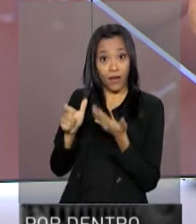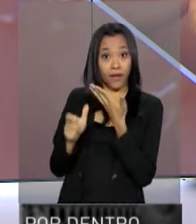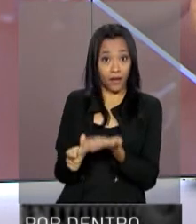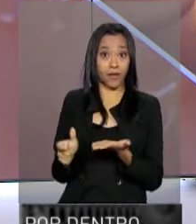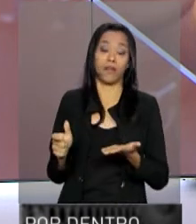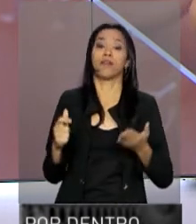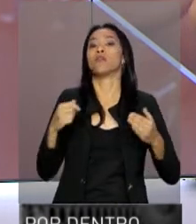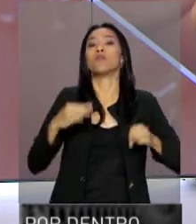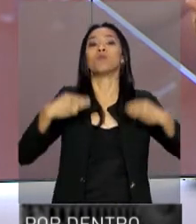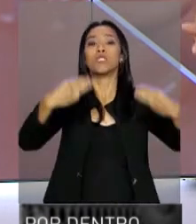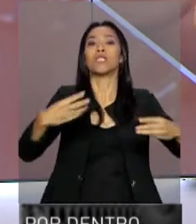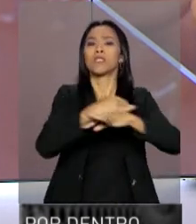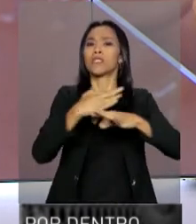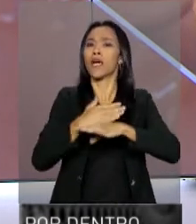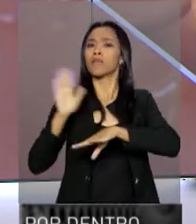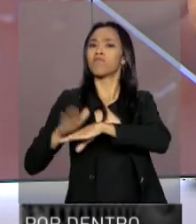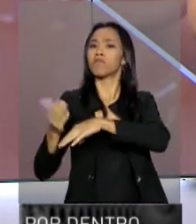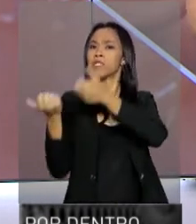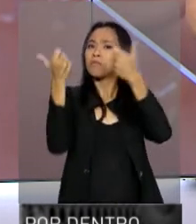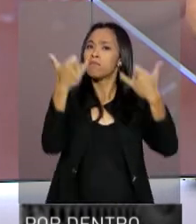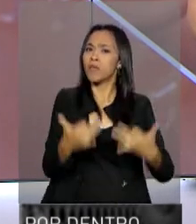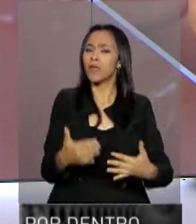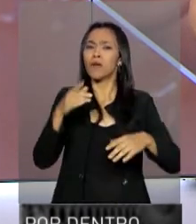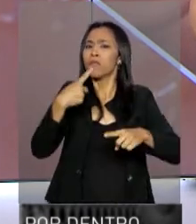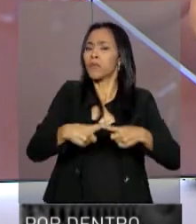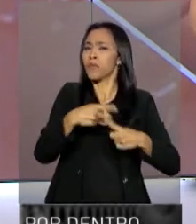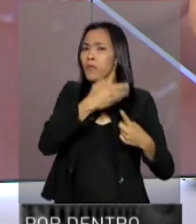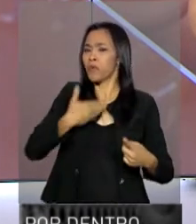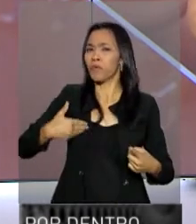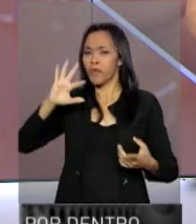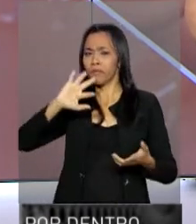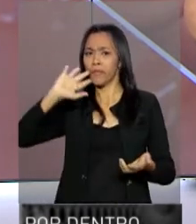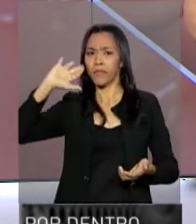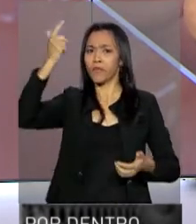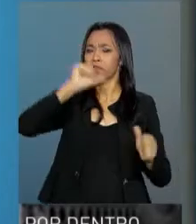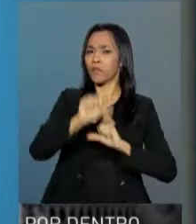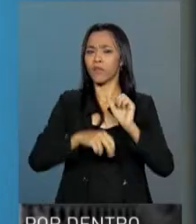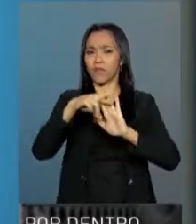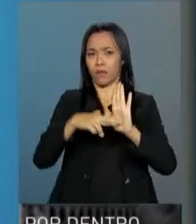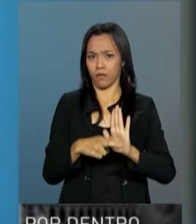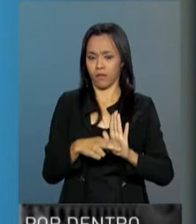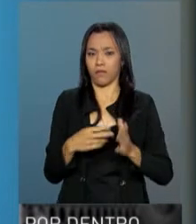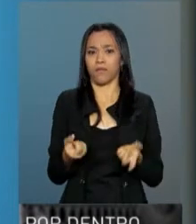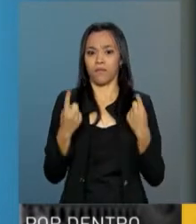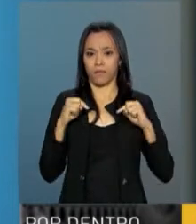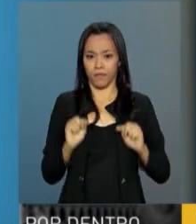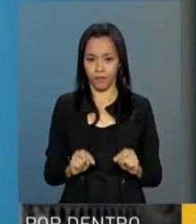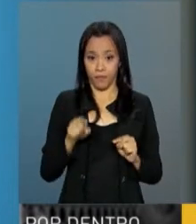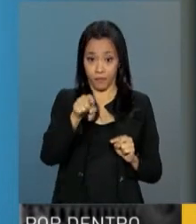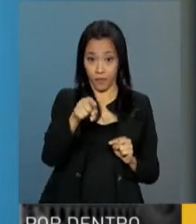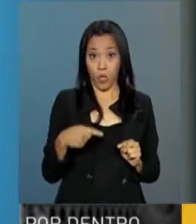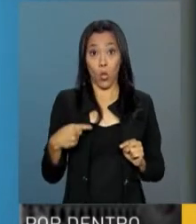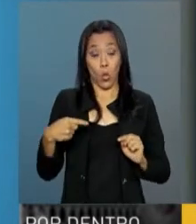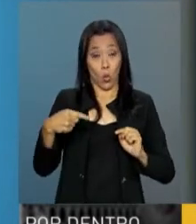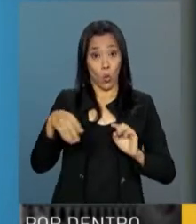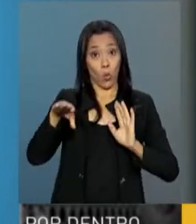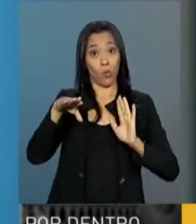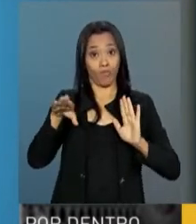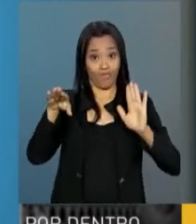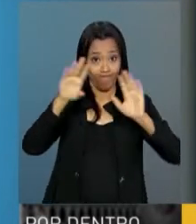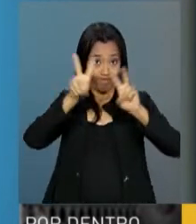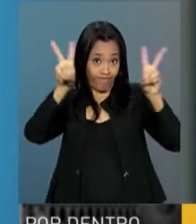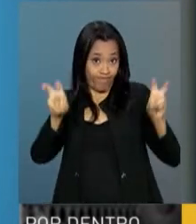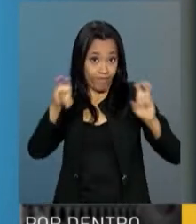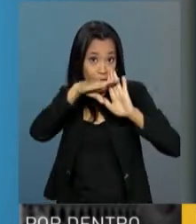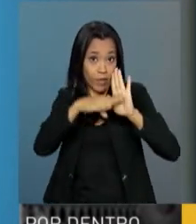Enriqueta Arantes, explica por que o governo decidiu alterar as regras. O programa Minha Casa Minha Vida começou